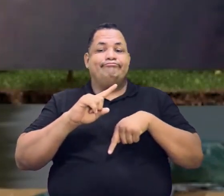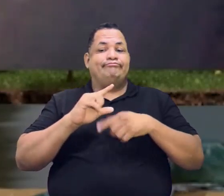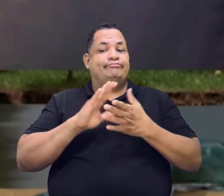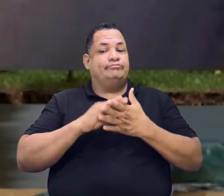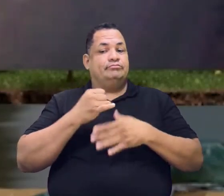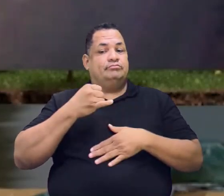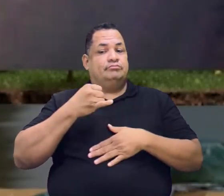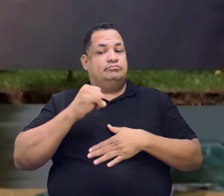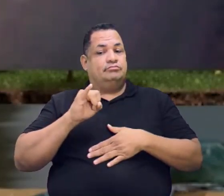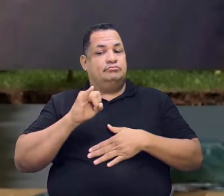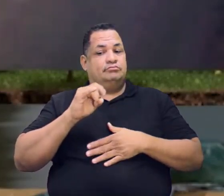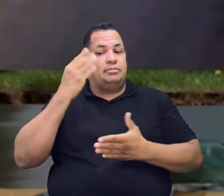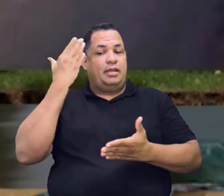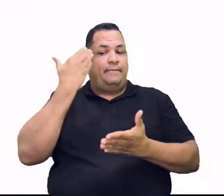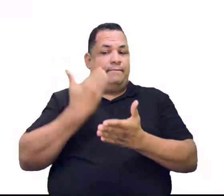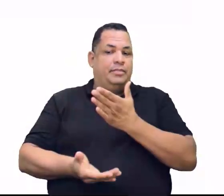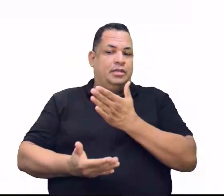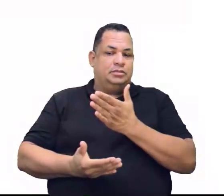Avança.